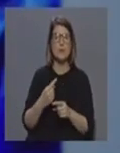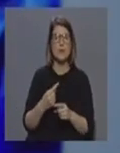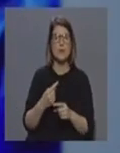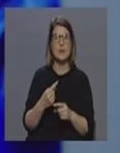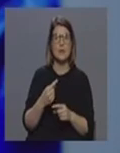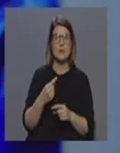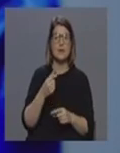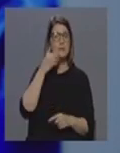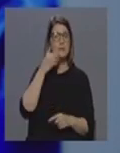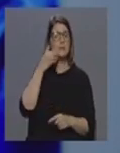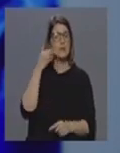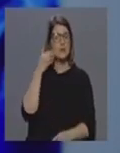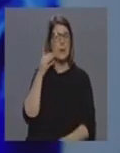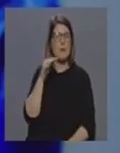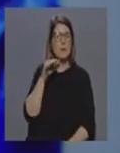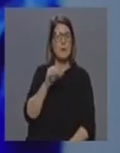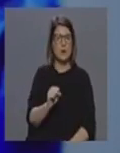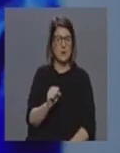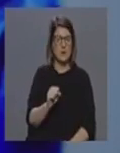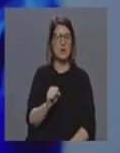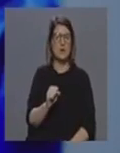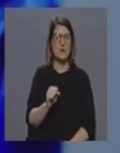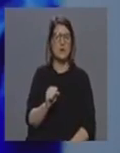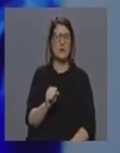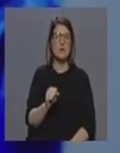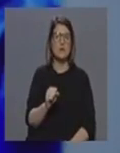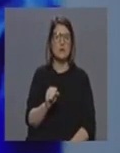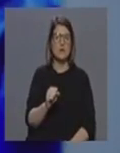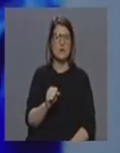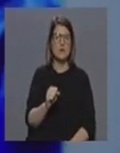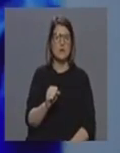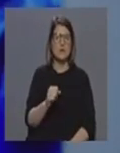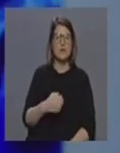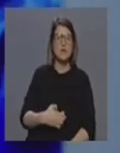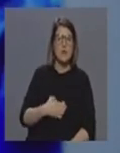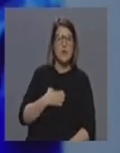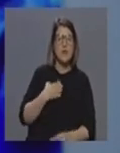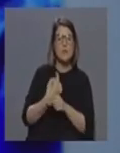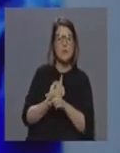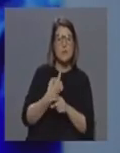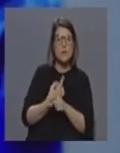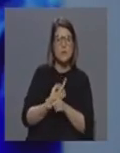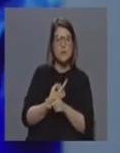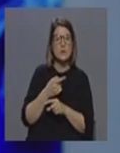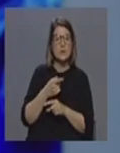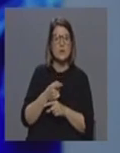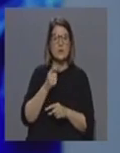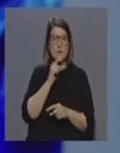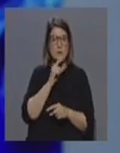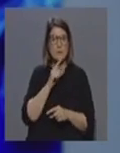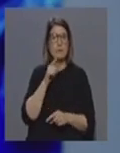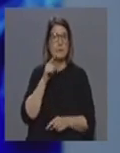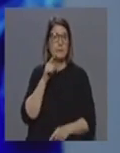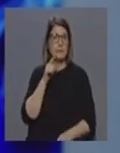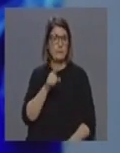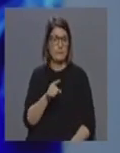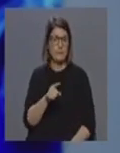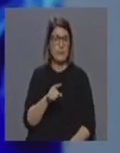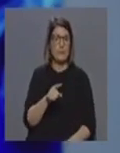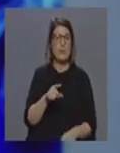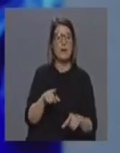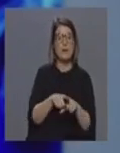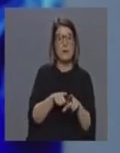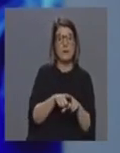precocemente possível a apresentação de sinais ou sintomas que, entanto, depois possam reunir os critérios clínicos, juntar os critérios